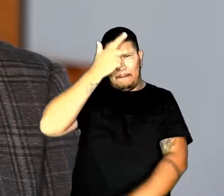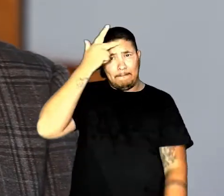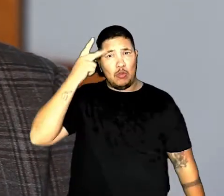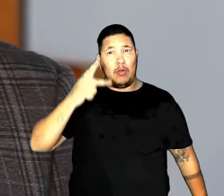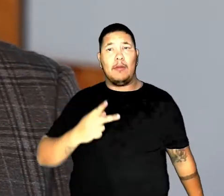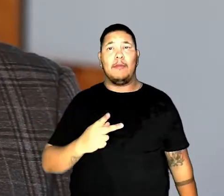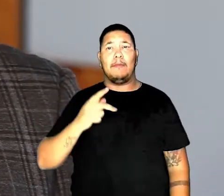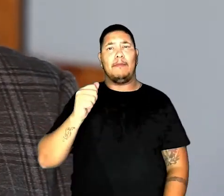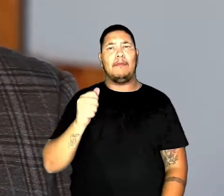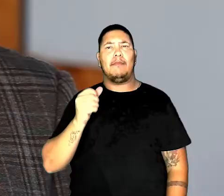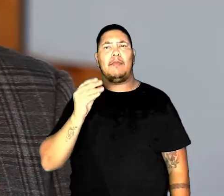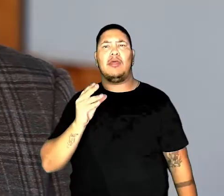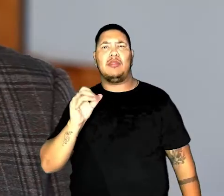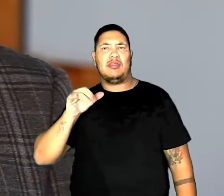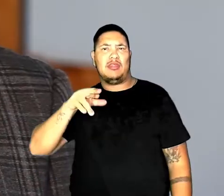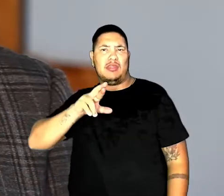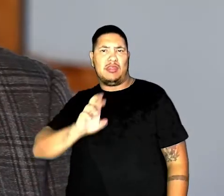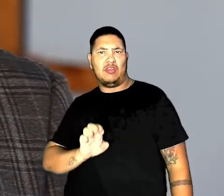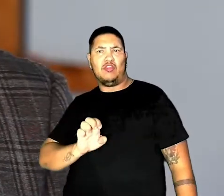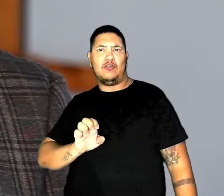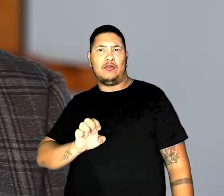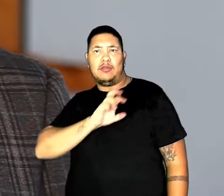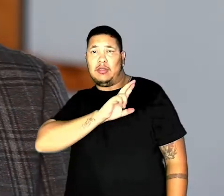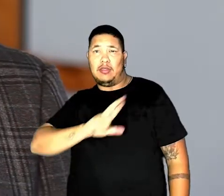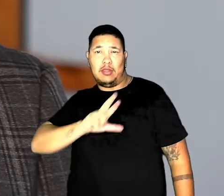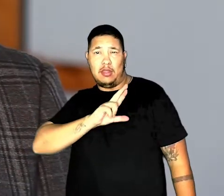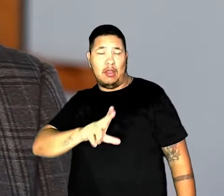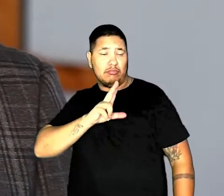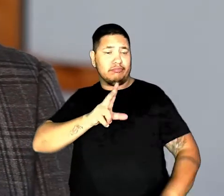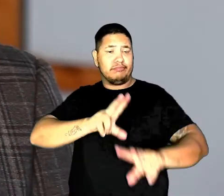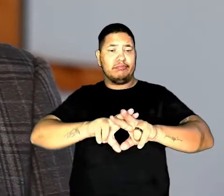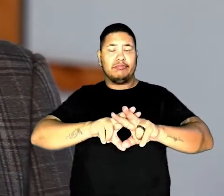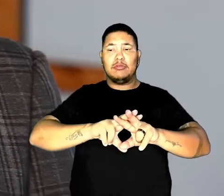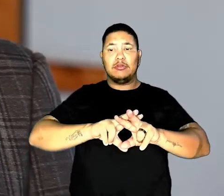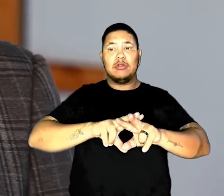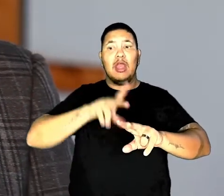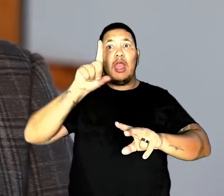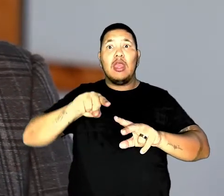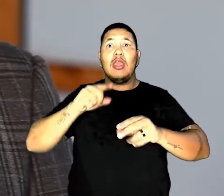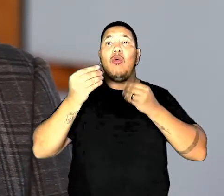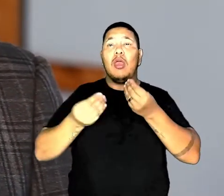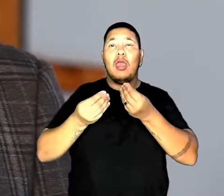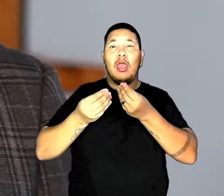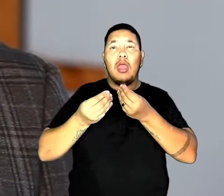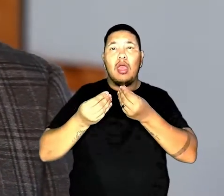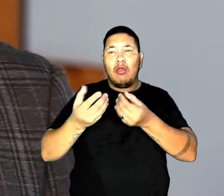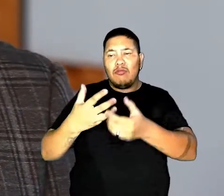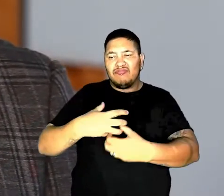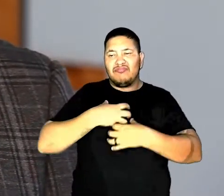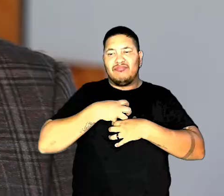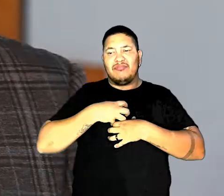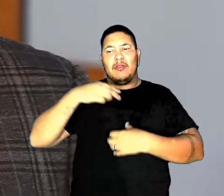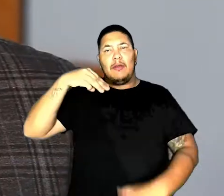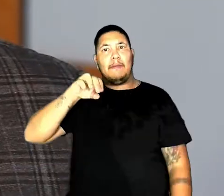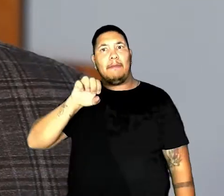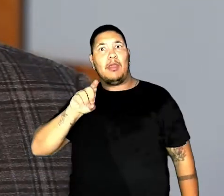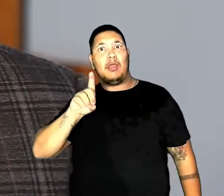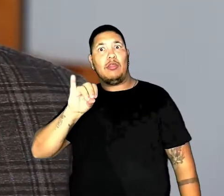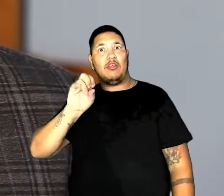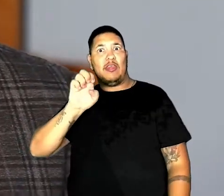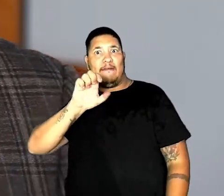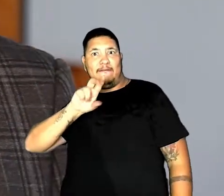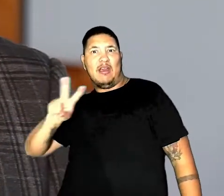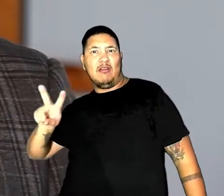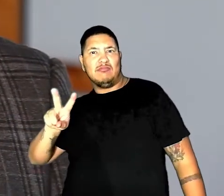tratadas como pacientes, não como detentos. E as condições são medievais. Em